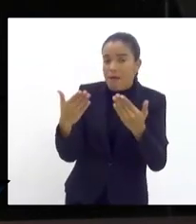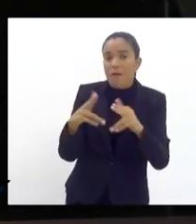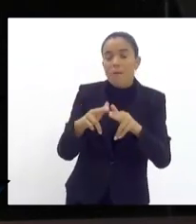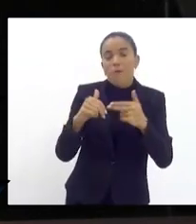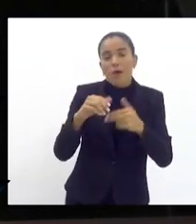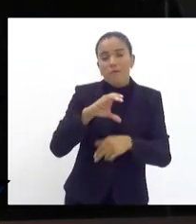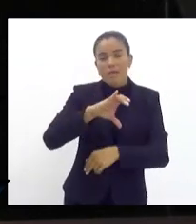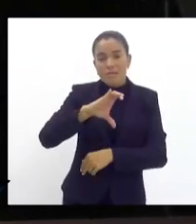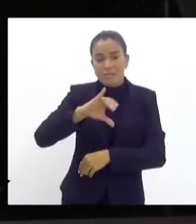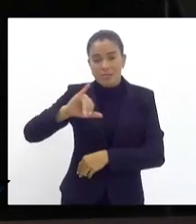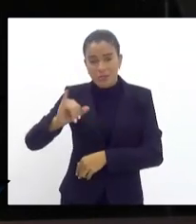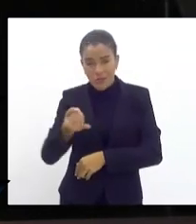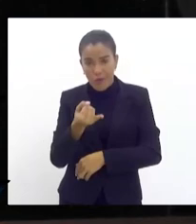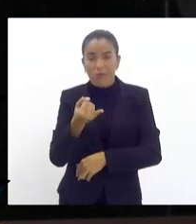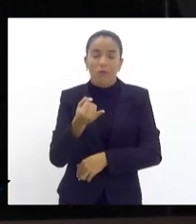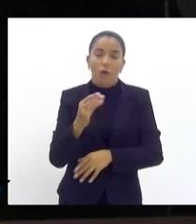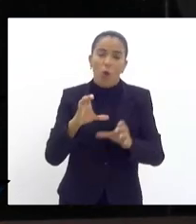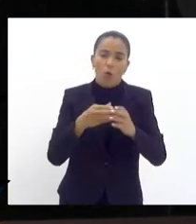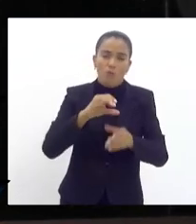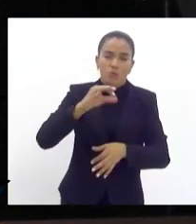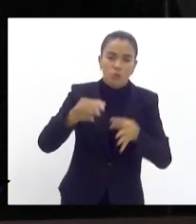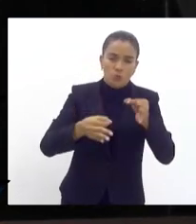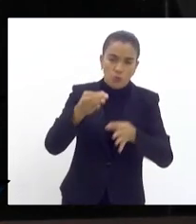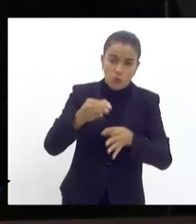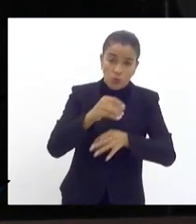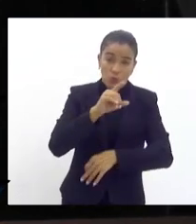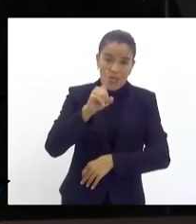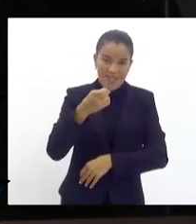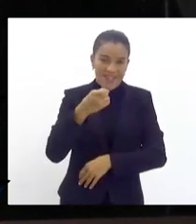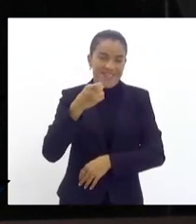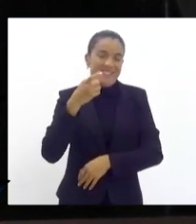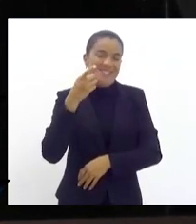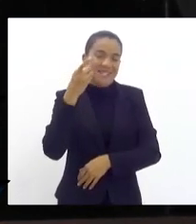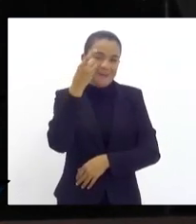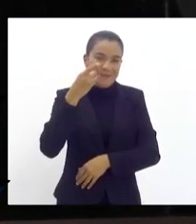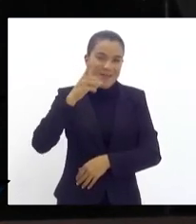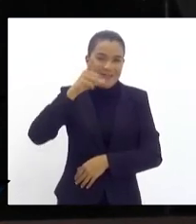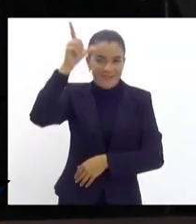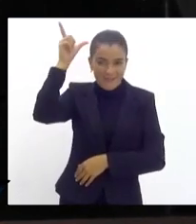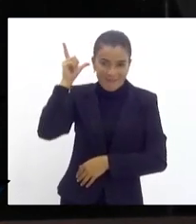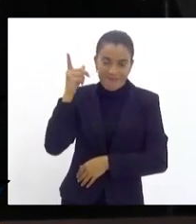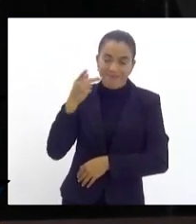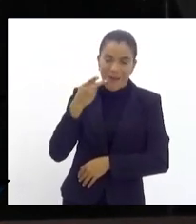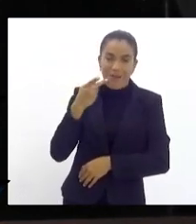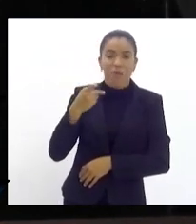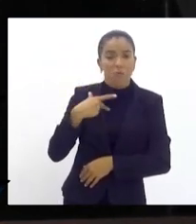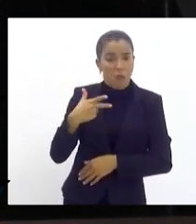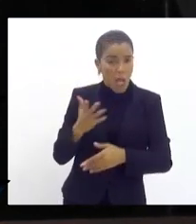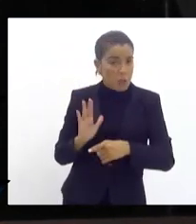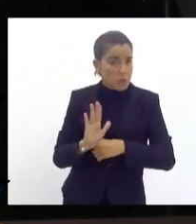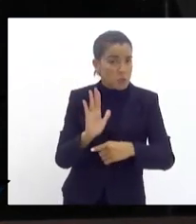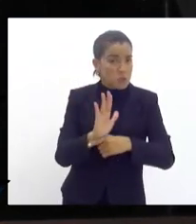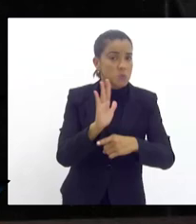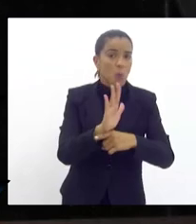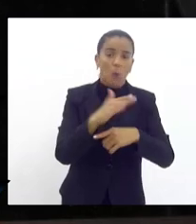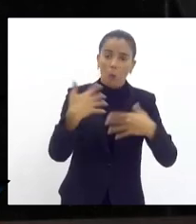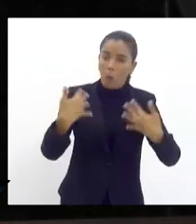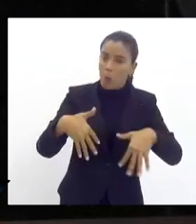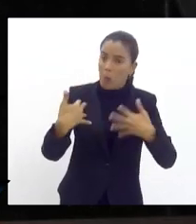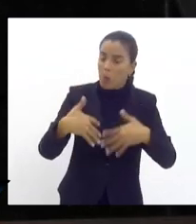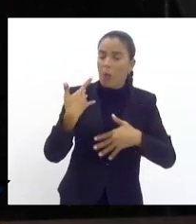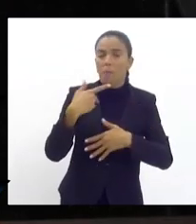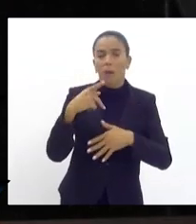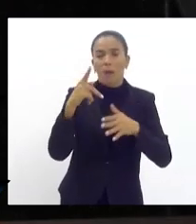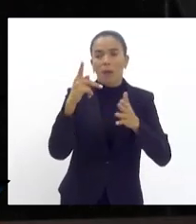CCJ deputado Lúcio Paulo na época era membro efetivo da CCJ colaborou e muito para que o